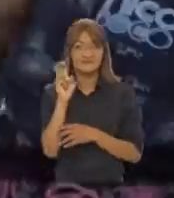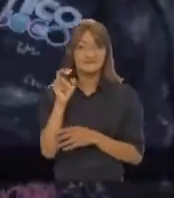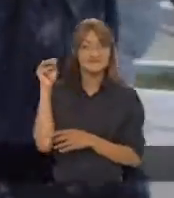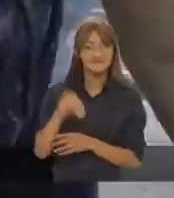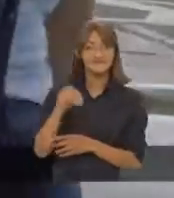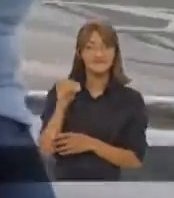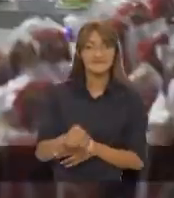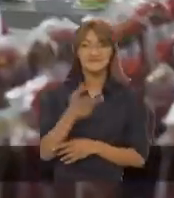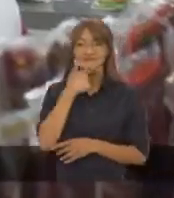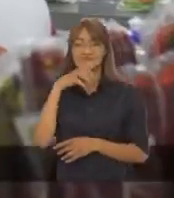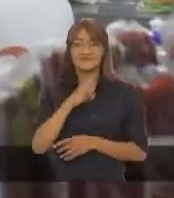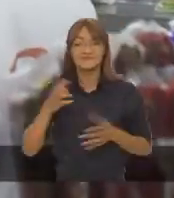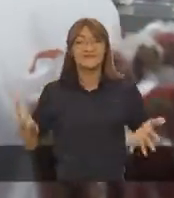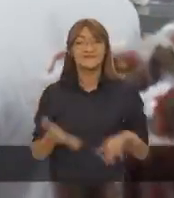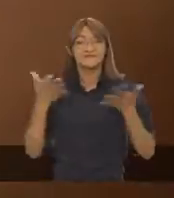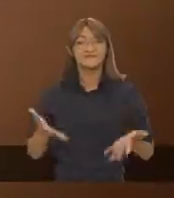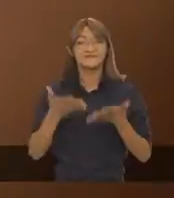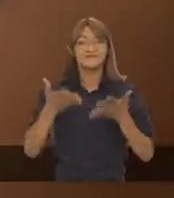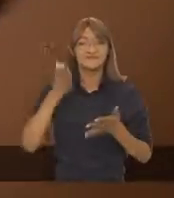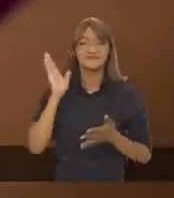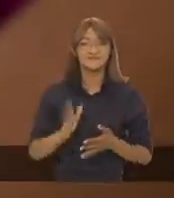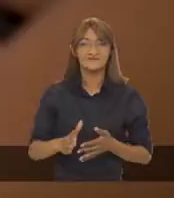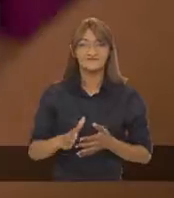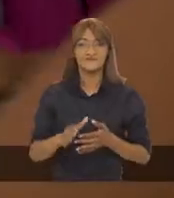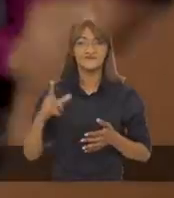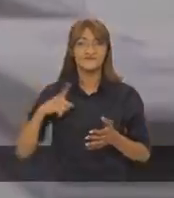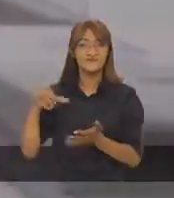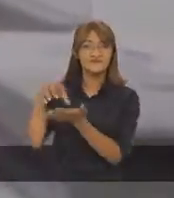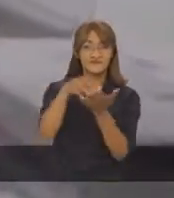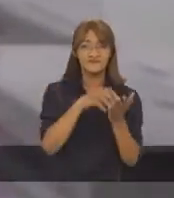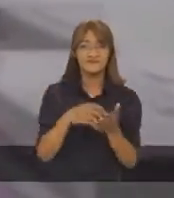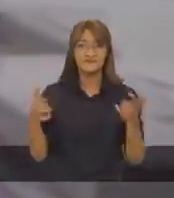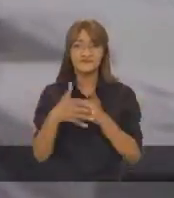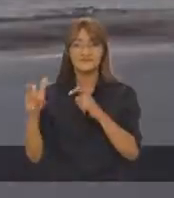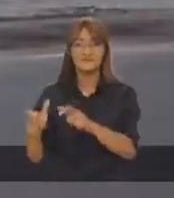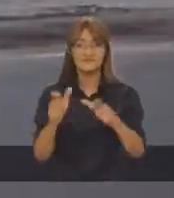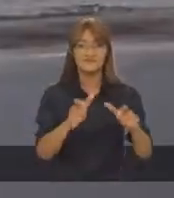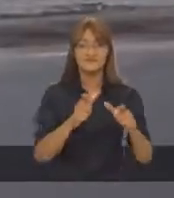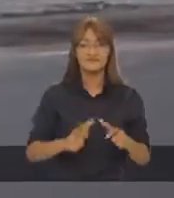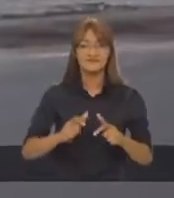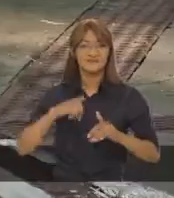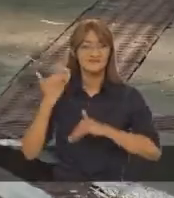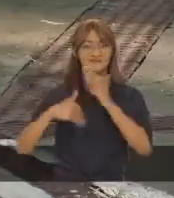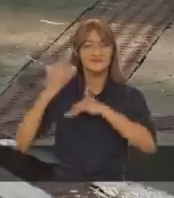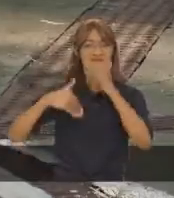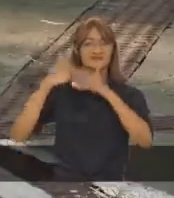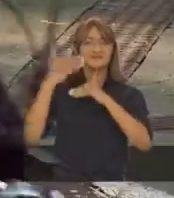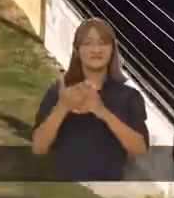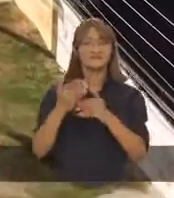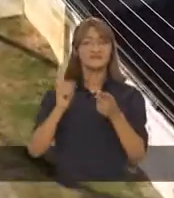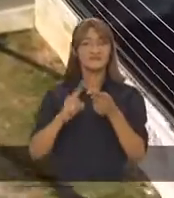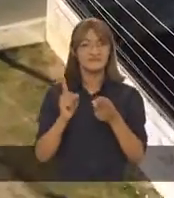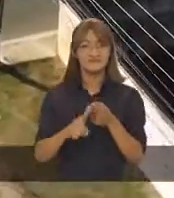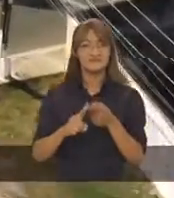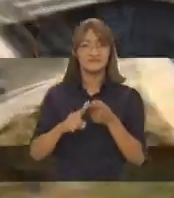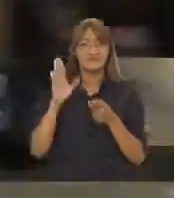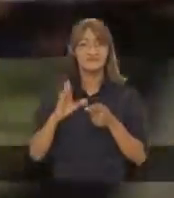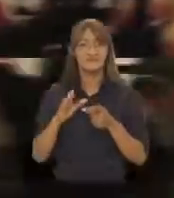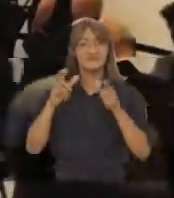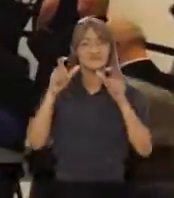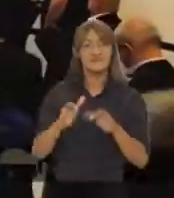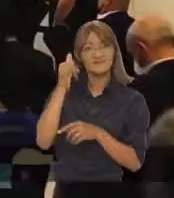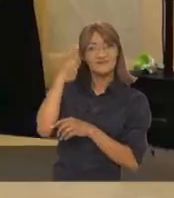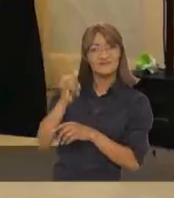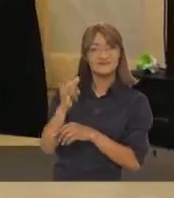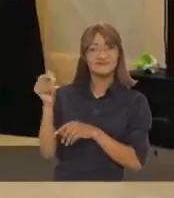Minutos, Edivaldo vai incentivar a formação de mini-centros nos bairros, distribuindo o desenvolvimento e minimizando os deslocamentos.